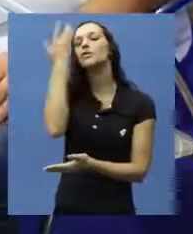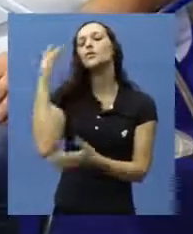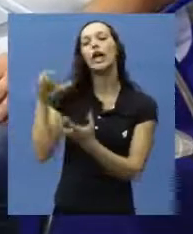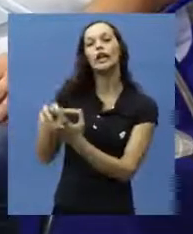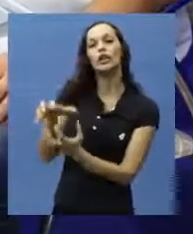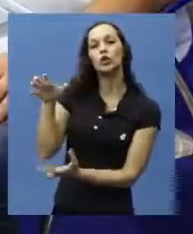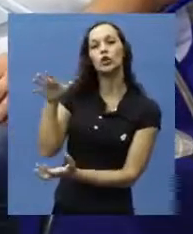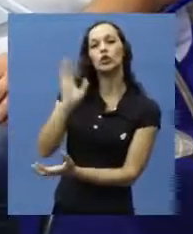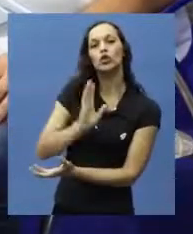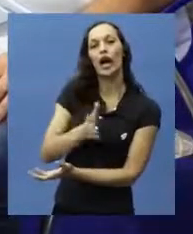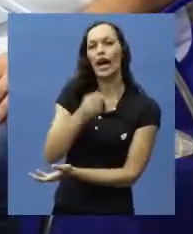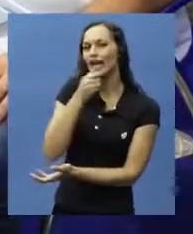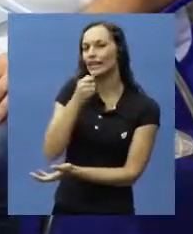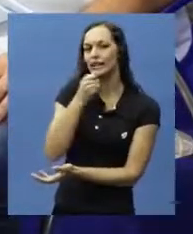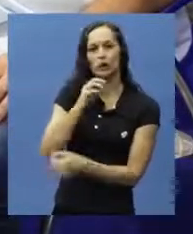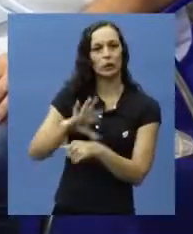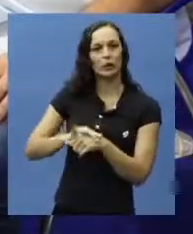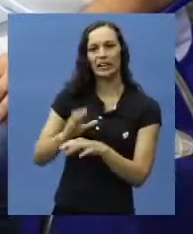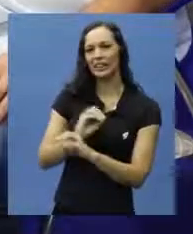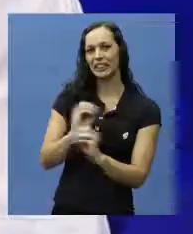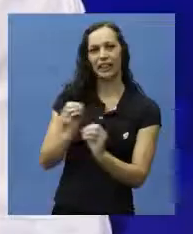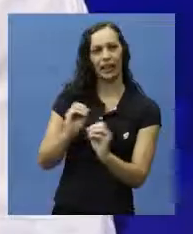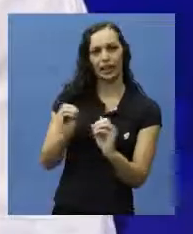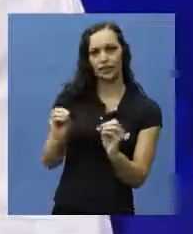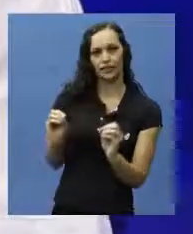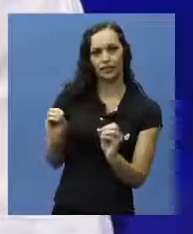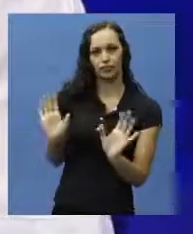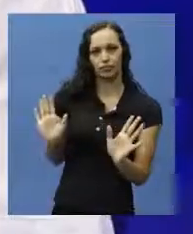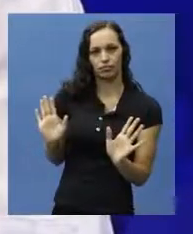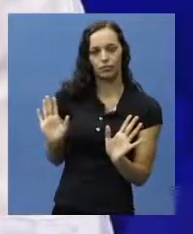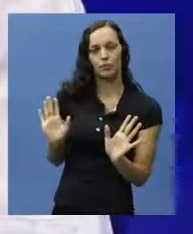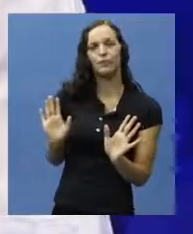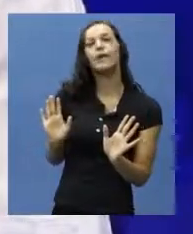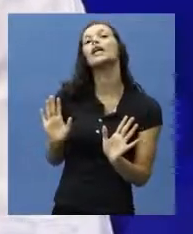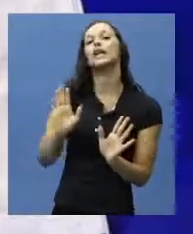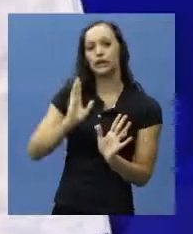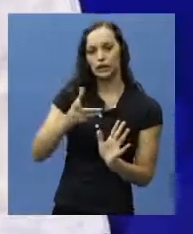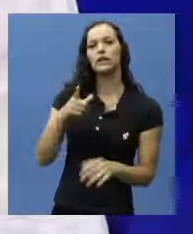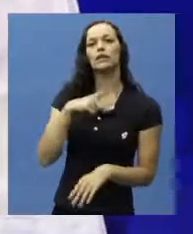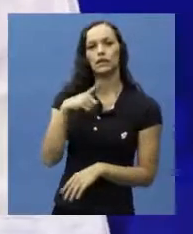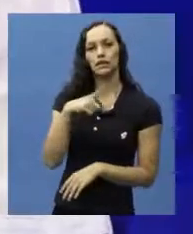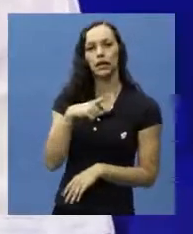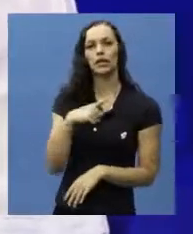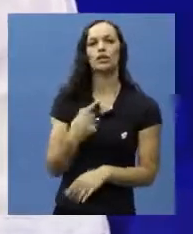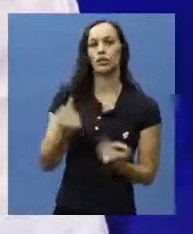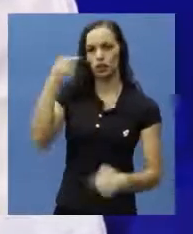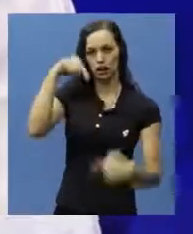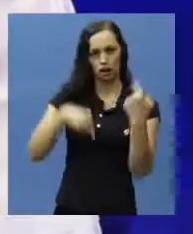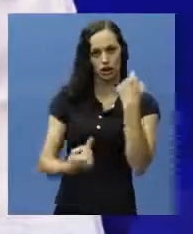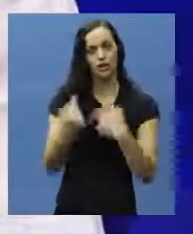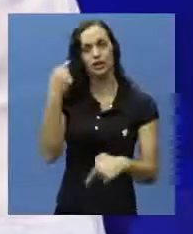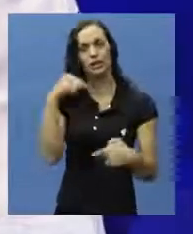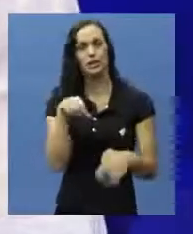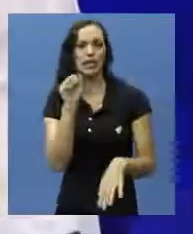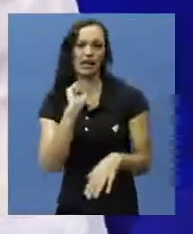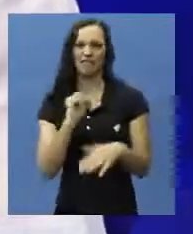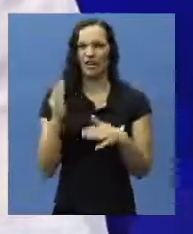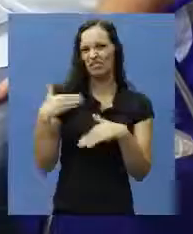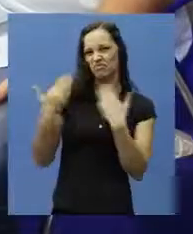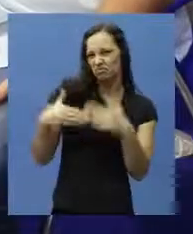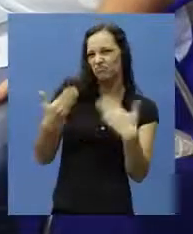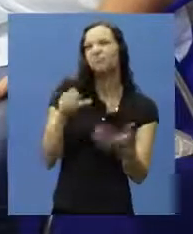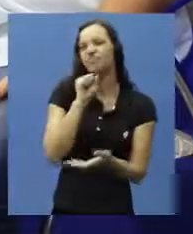não patológicas, ou seja, estuda o idoso que ainda não tem uma doença instalada, propriamente dita. Existe um envelhecimento desses sistemas que eu acabei de falar